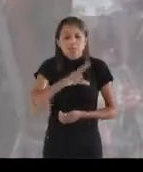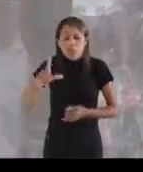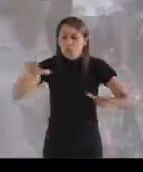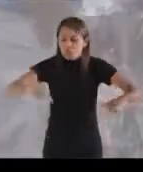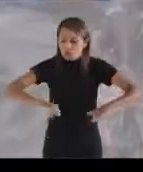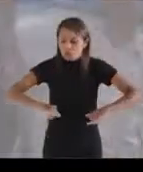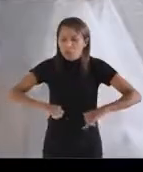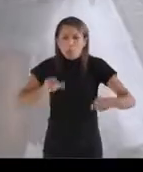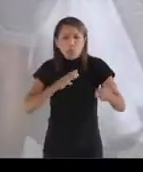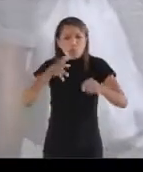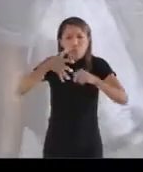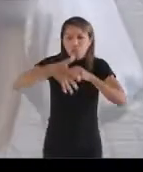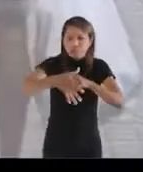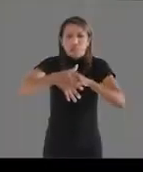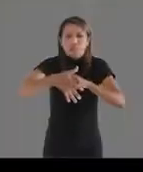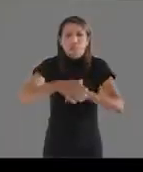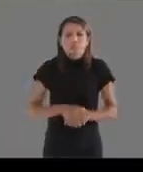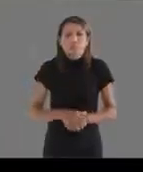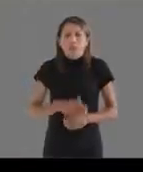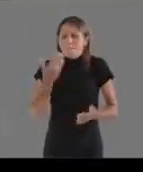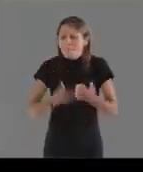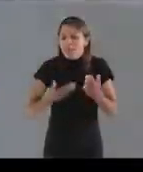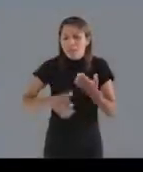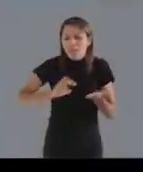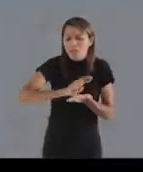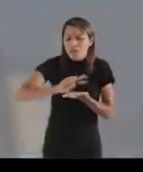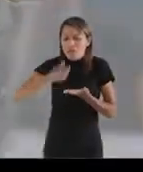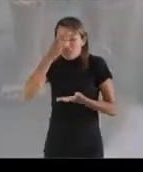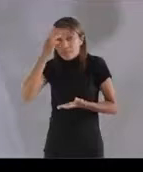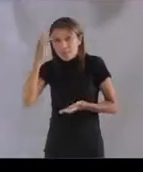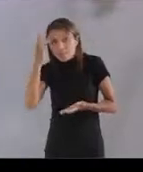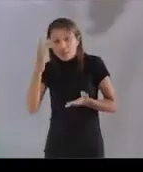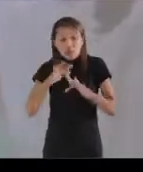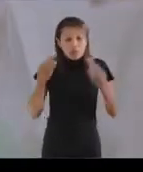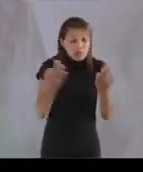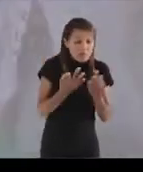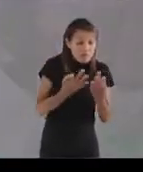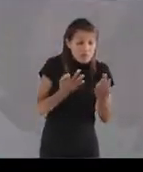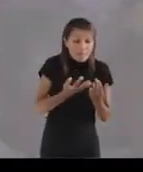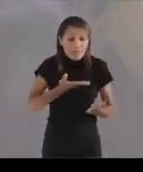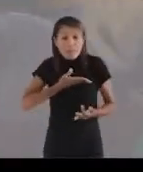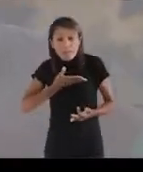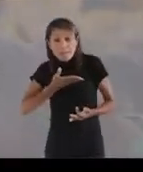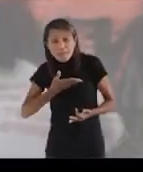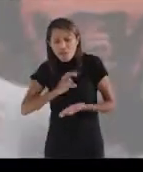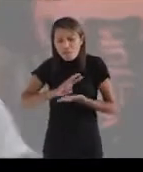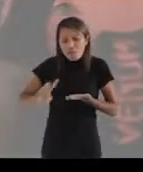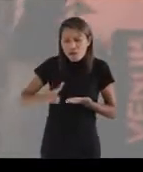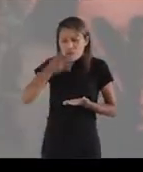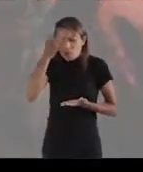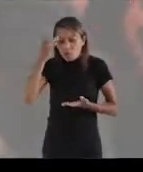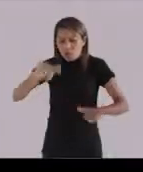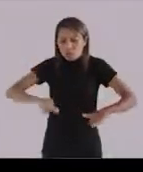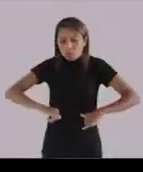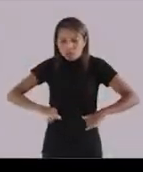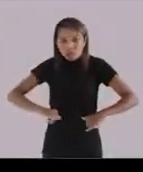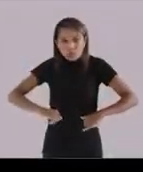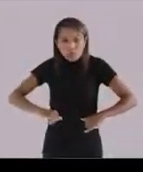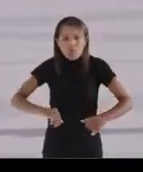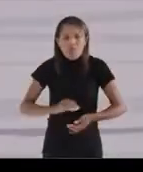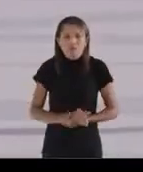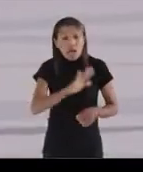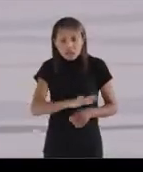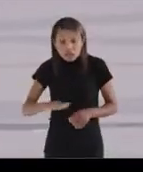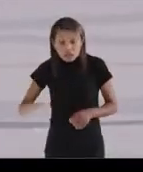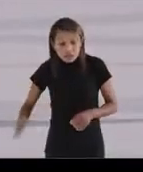São Luís sofreu muito com a pandemia do coronavírus. Perdemos amigos, familiares e muita gente sofreu com a doença. As crianças estão sem